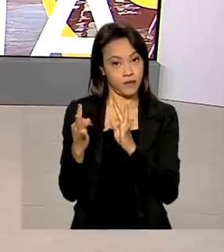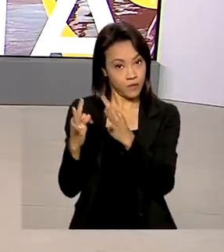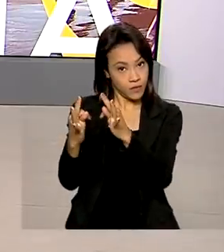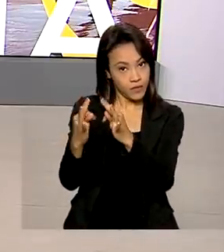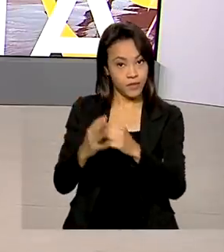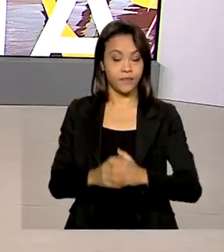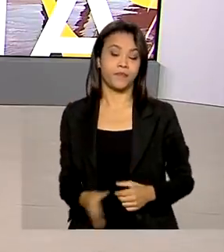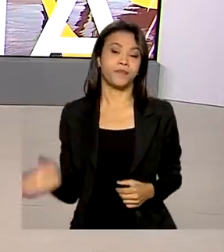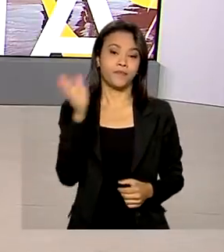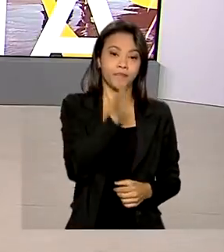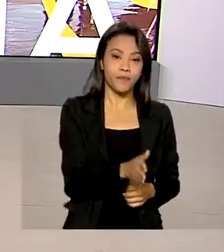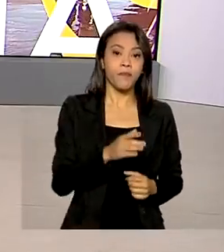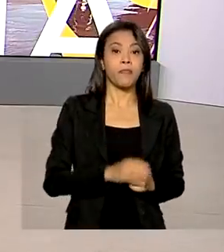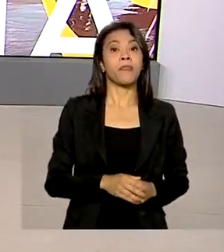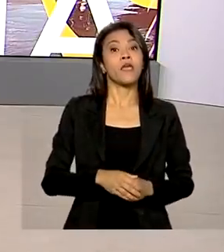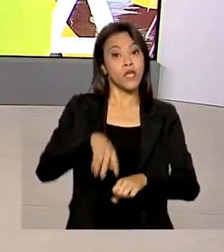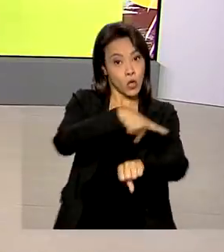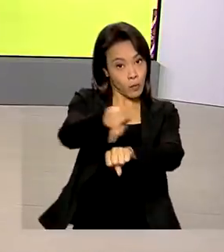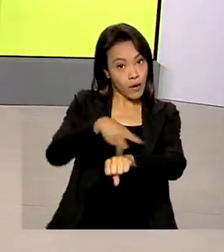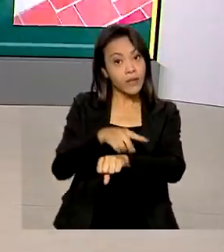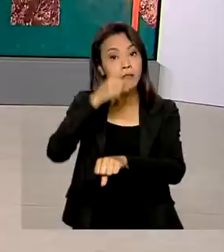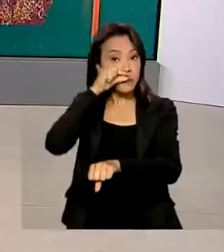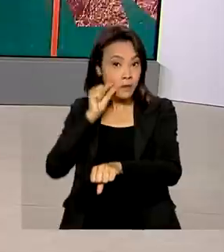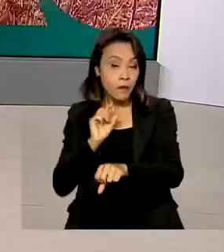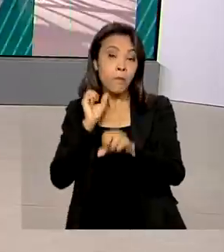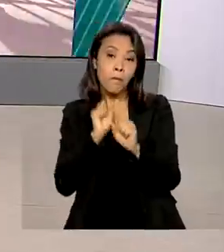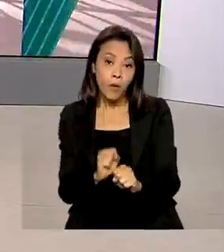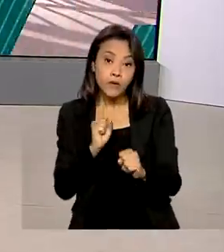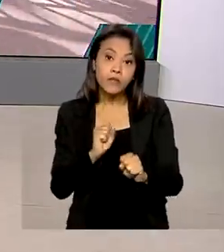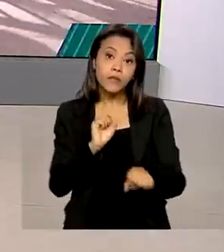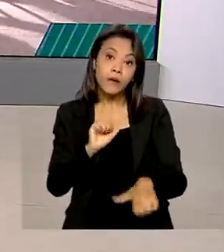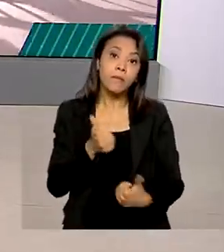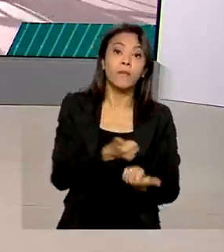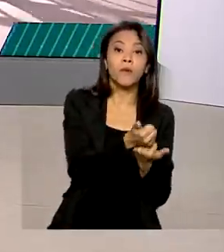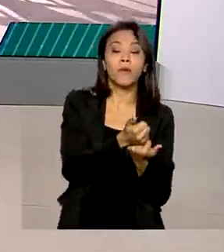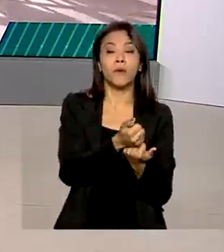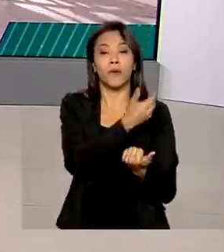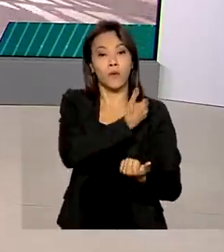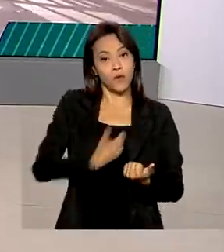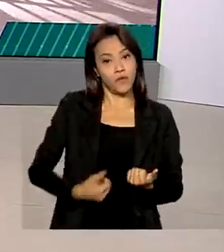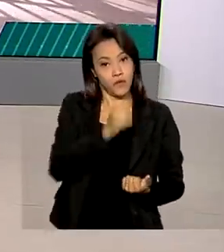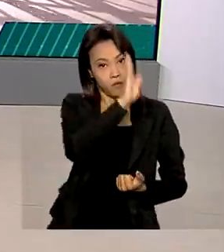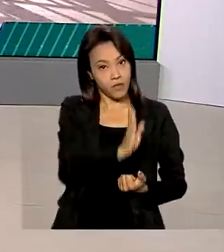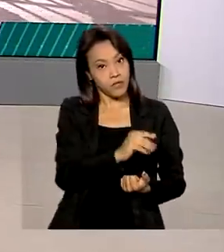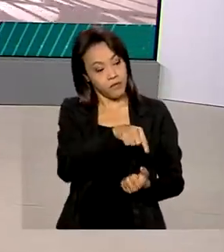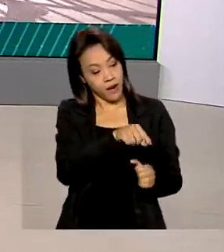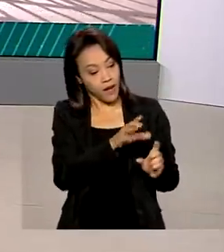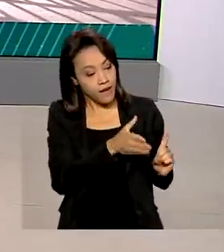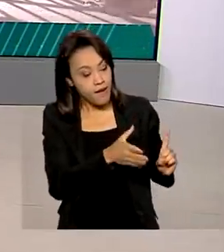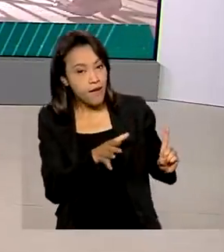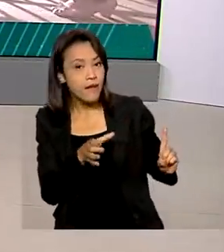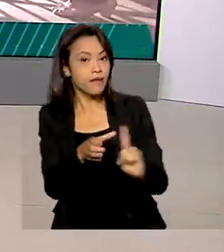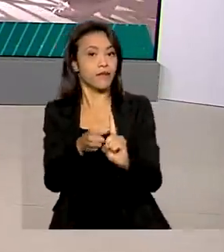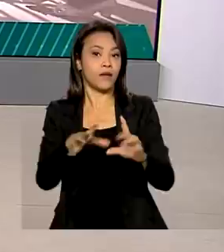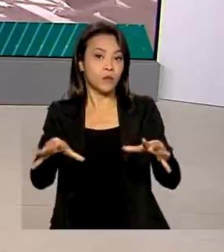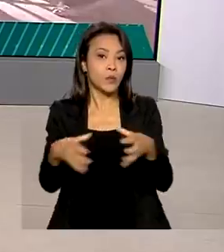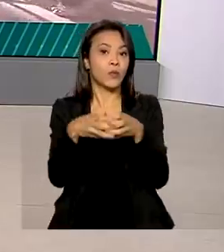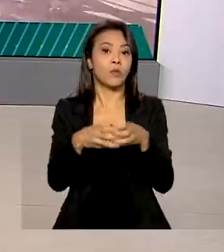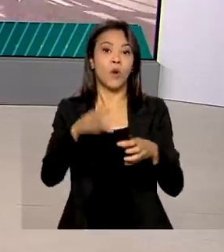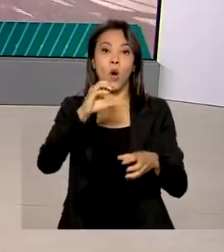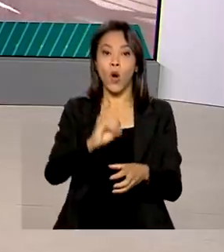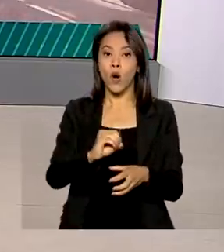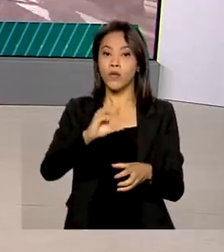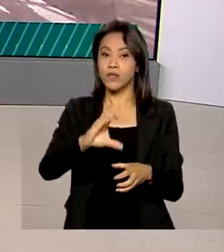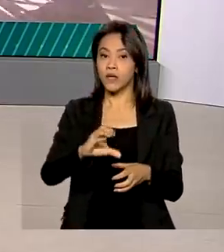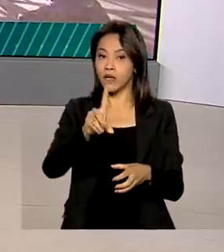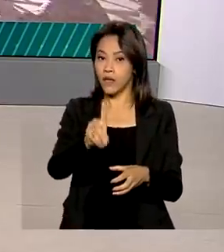E a Hungria pode ser um aliado do governo brasileiro para acelerar a entrada do país na OCDE, a Organização para